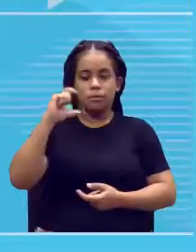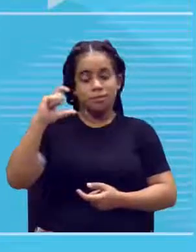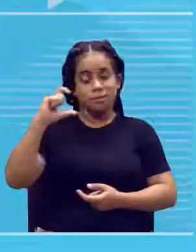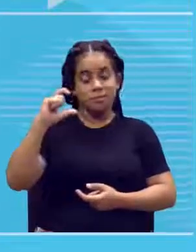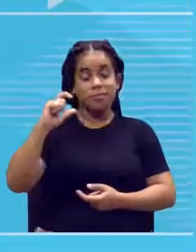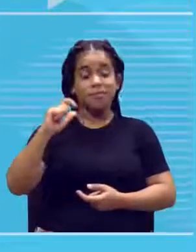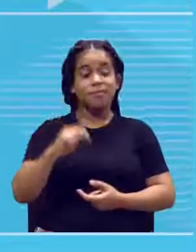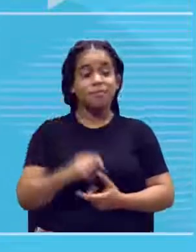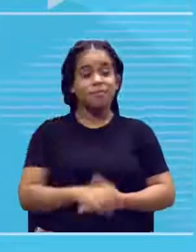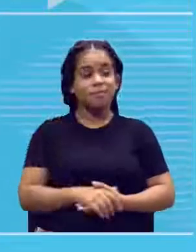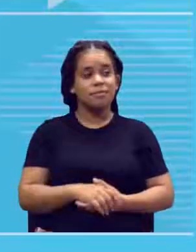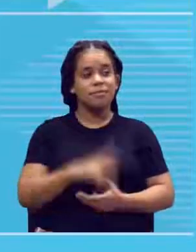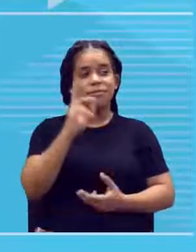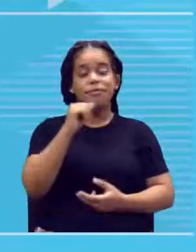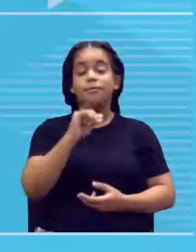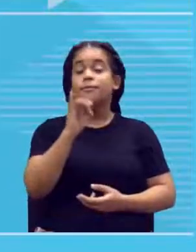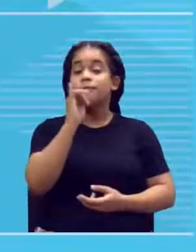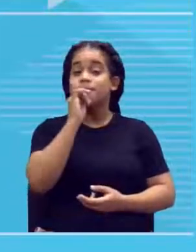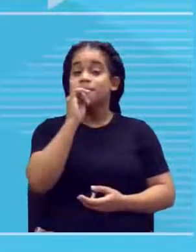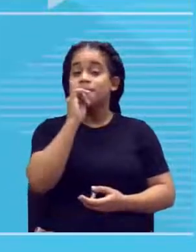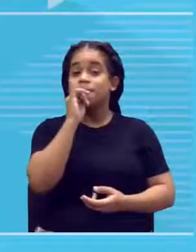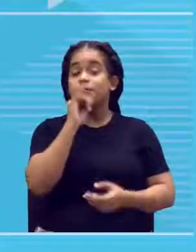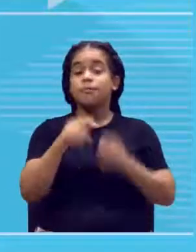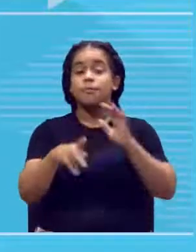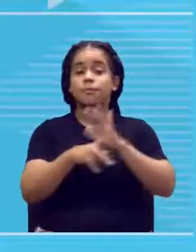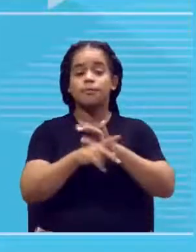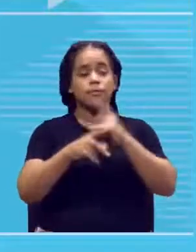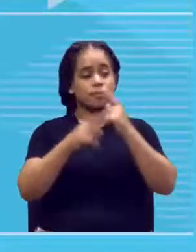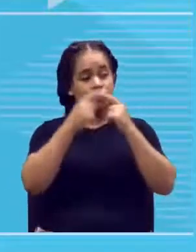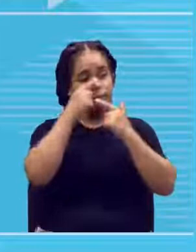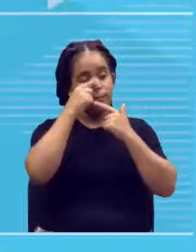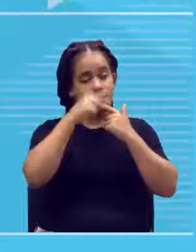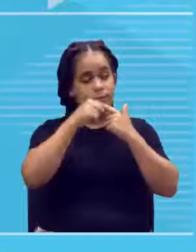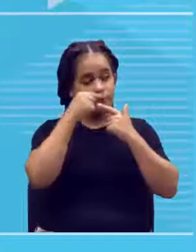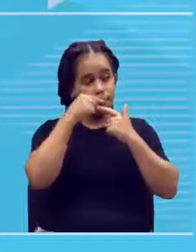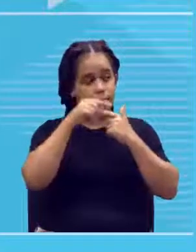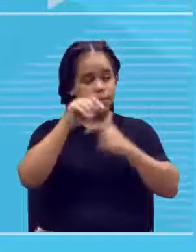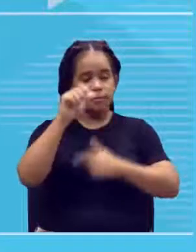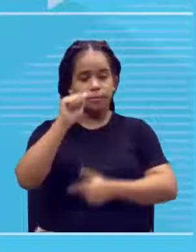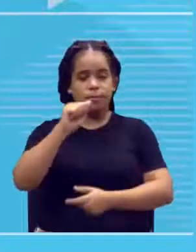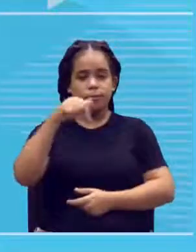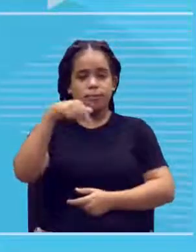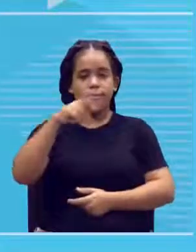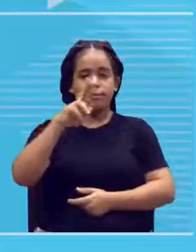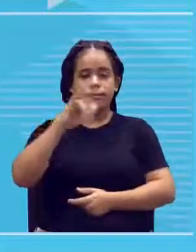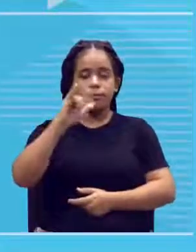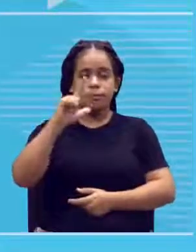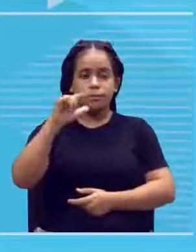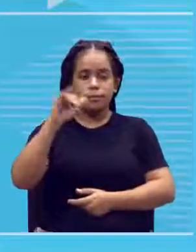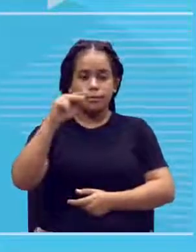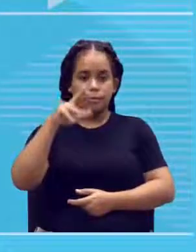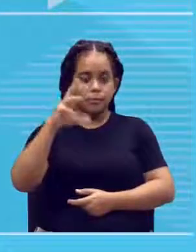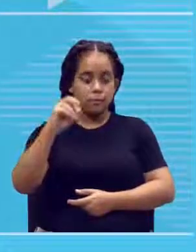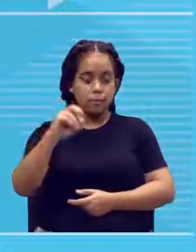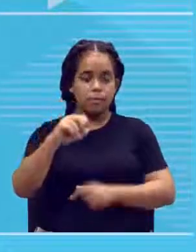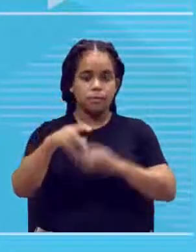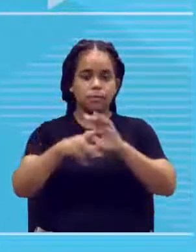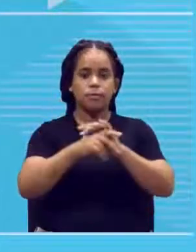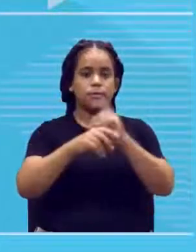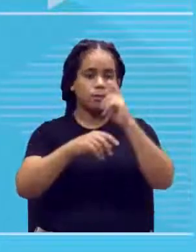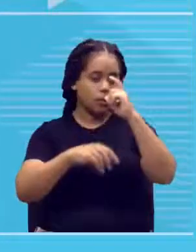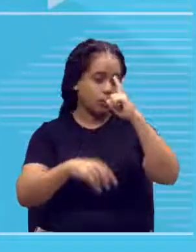Isso aí, a gente vai ter um exemplo de uma nariz aquilina, aquele nariz mais maiorzinho, certo?